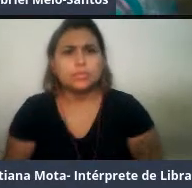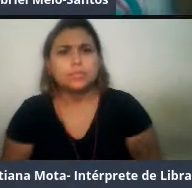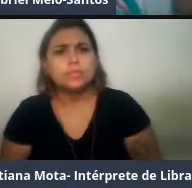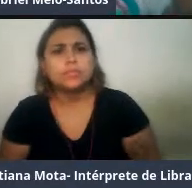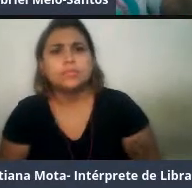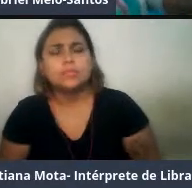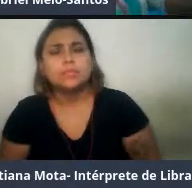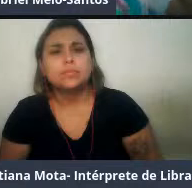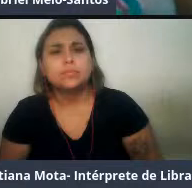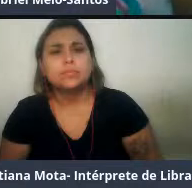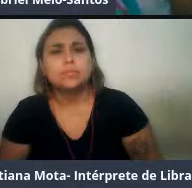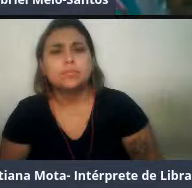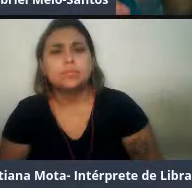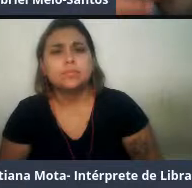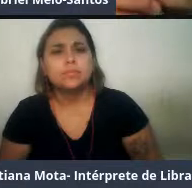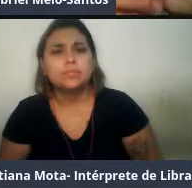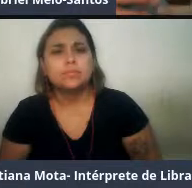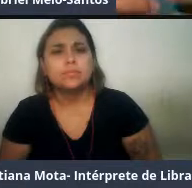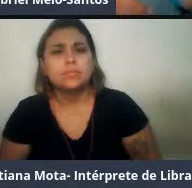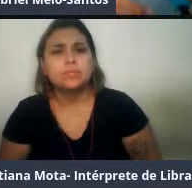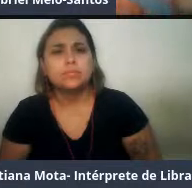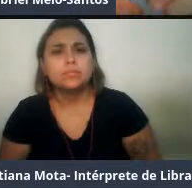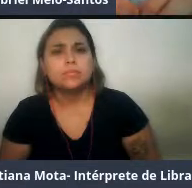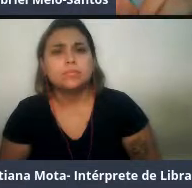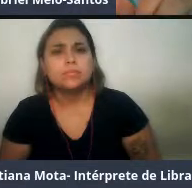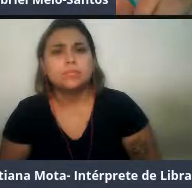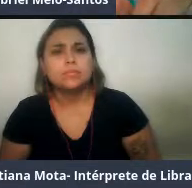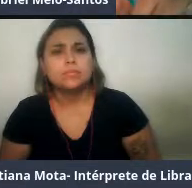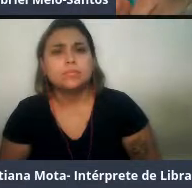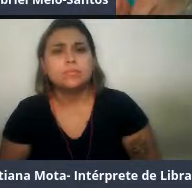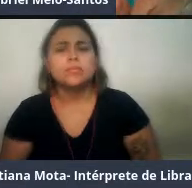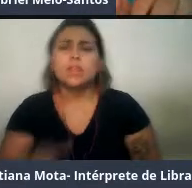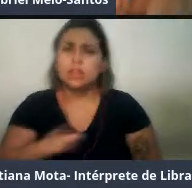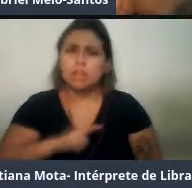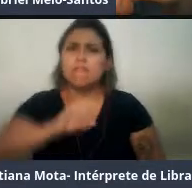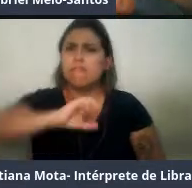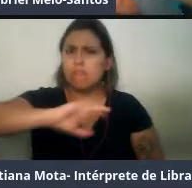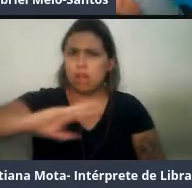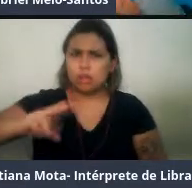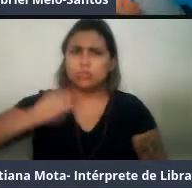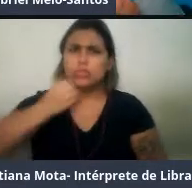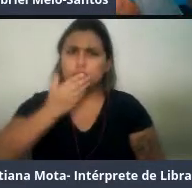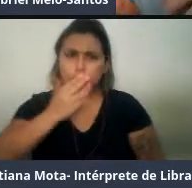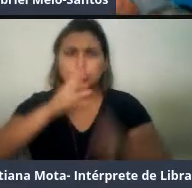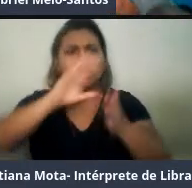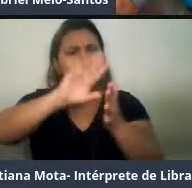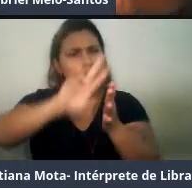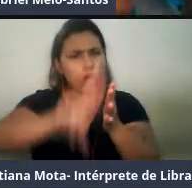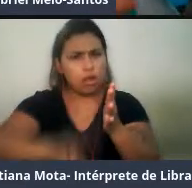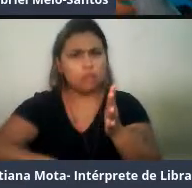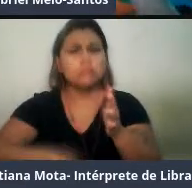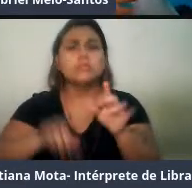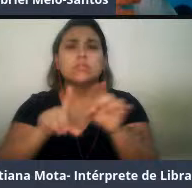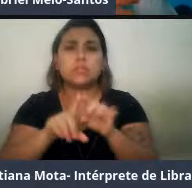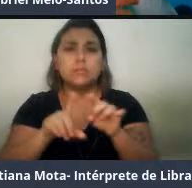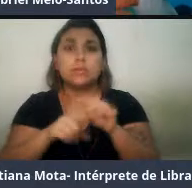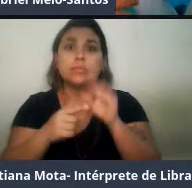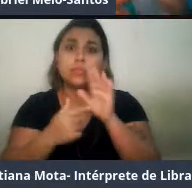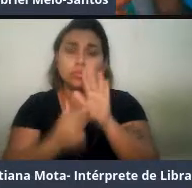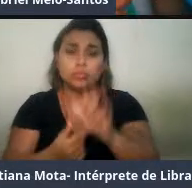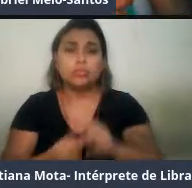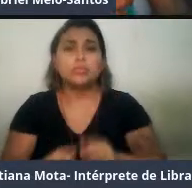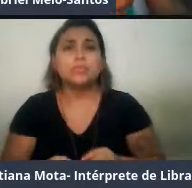a Julie Osbold, ela fez um estudo com várias espécies, né? E ela verificou espécies que não são relacionadas e mesmo assim existe